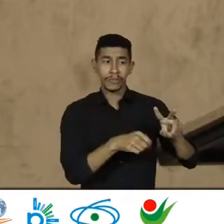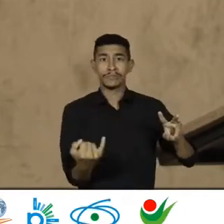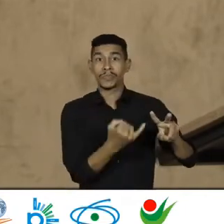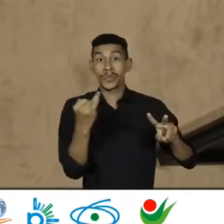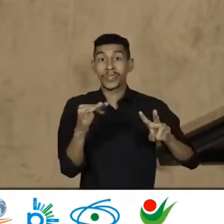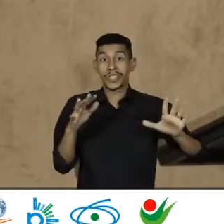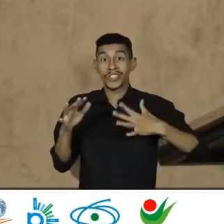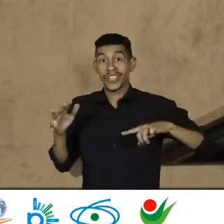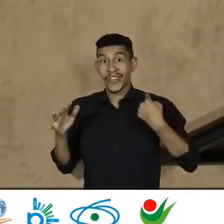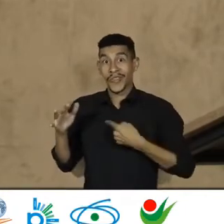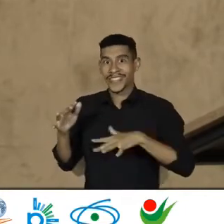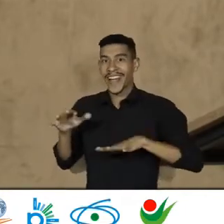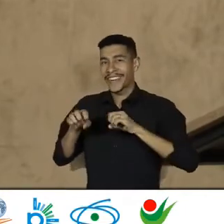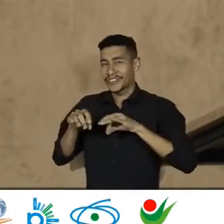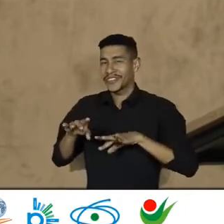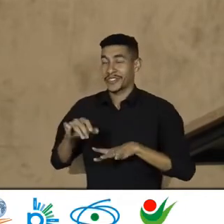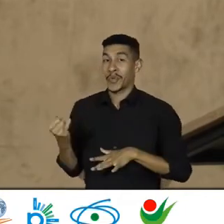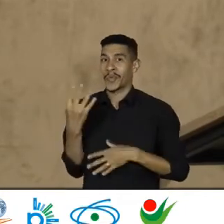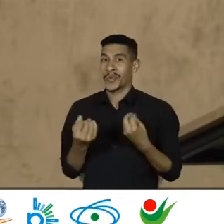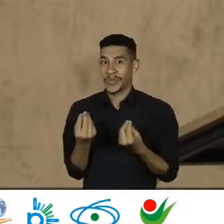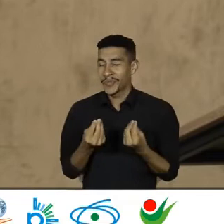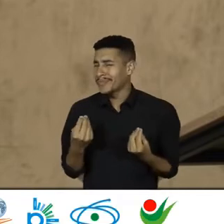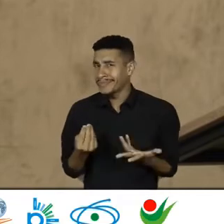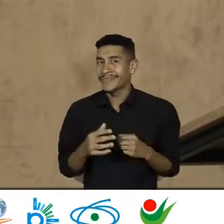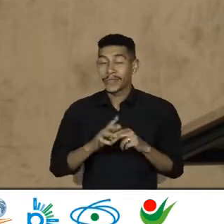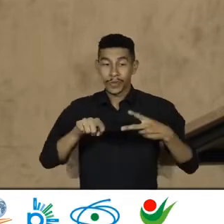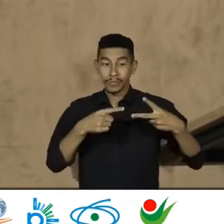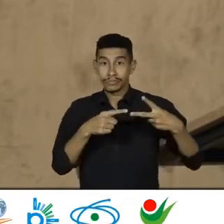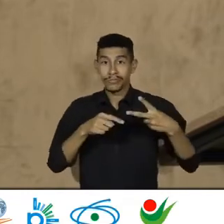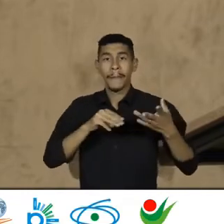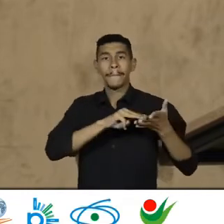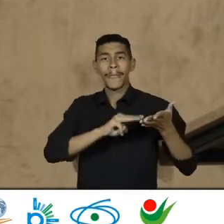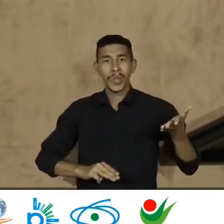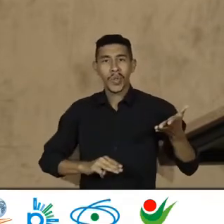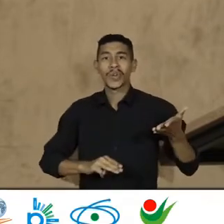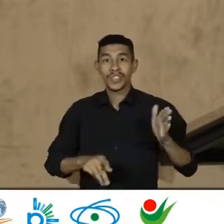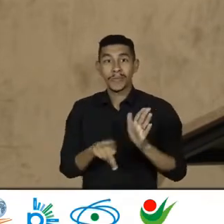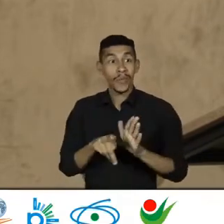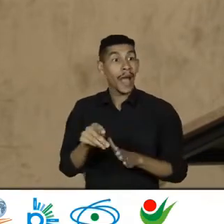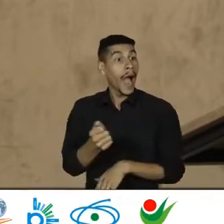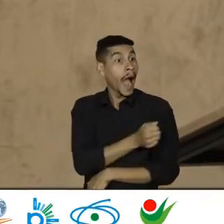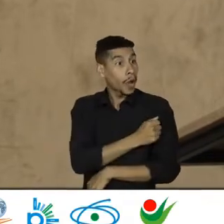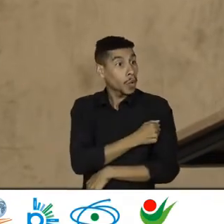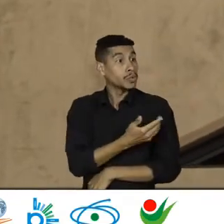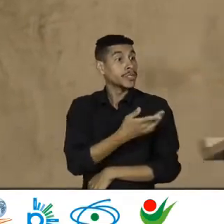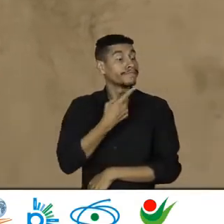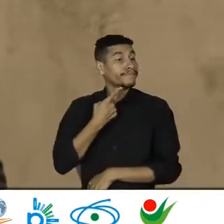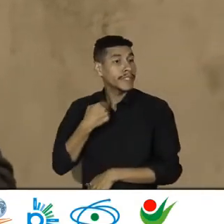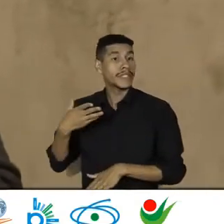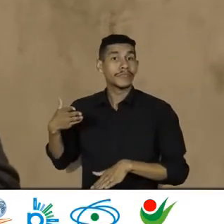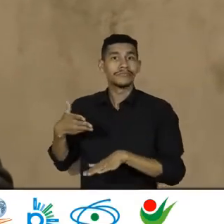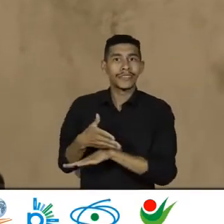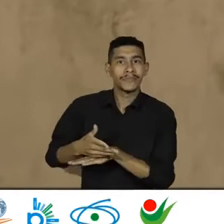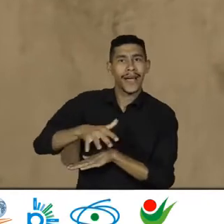No nosso campo No campo da educação E o outro É uma questão metodológica Para os nossos alunos Que queiram entrar Nesse